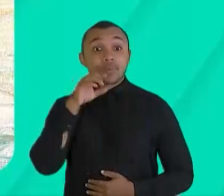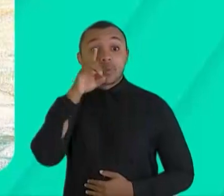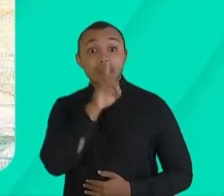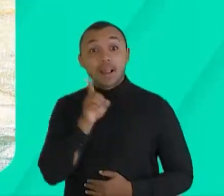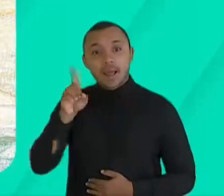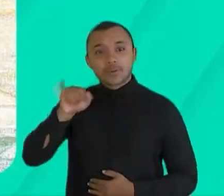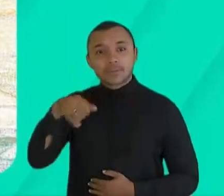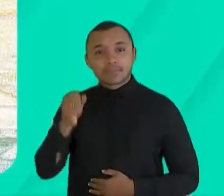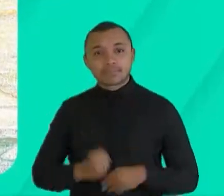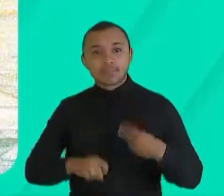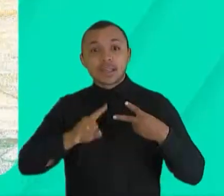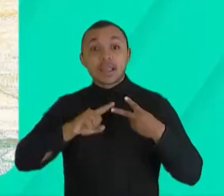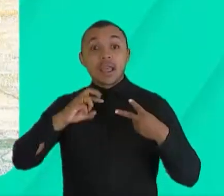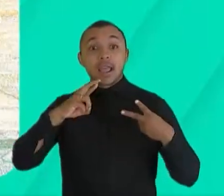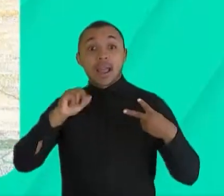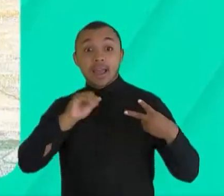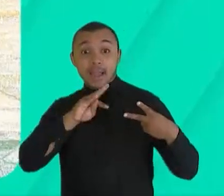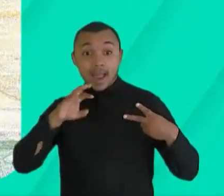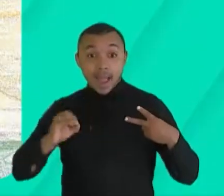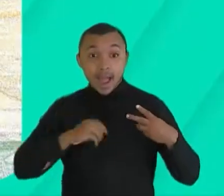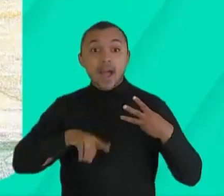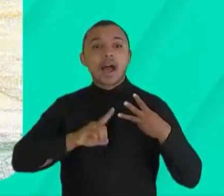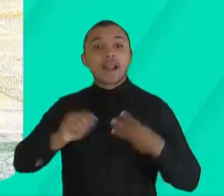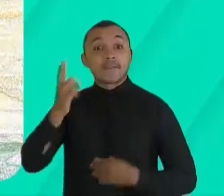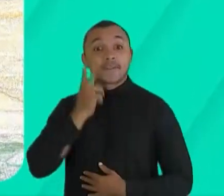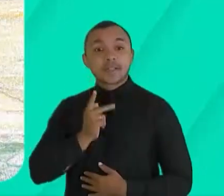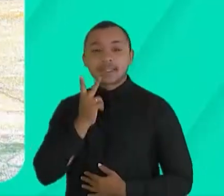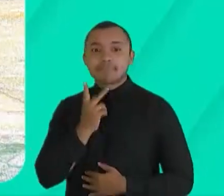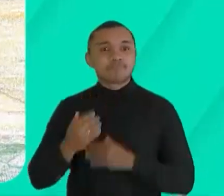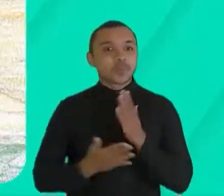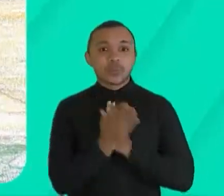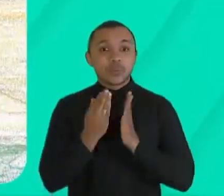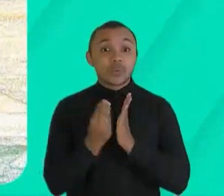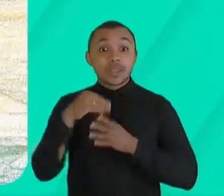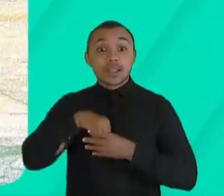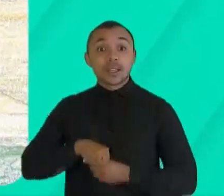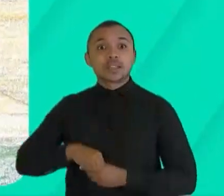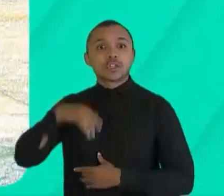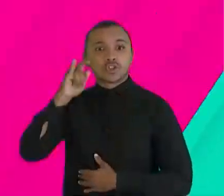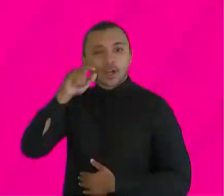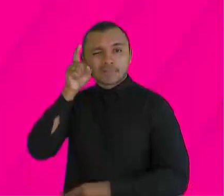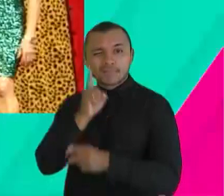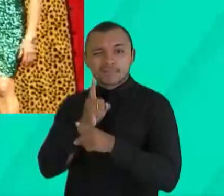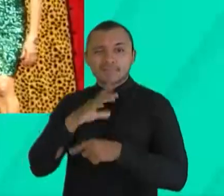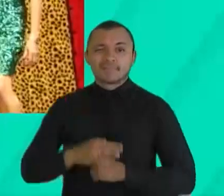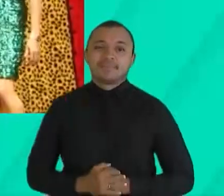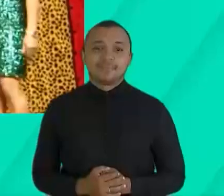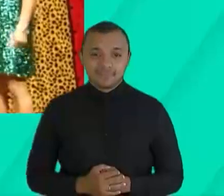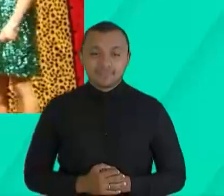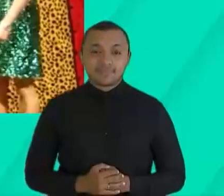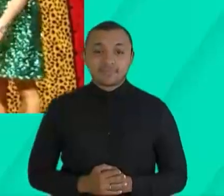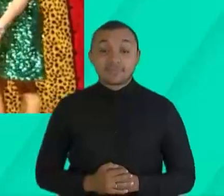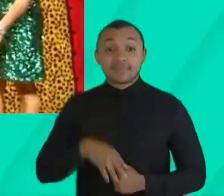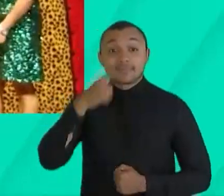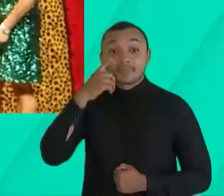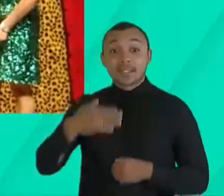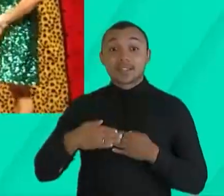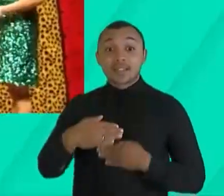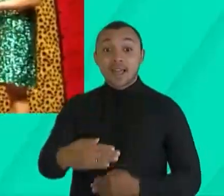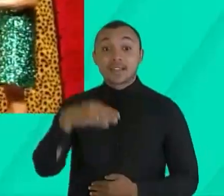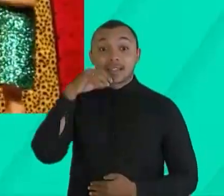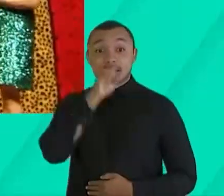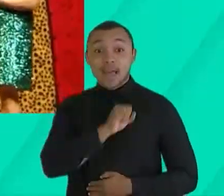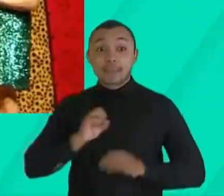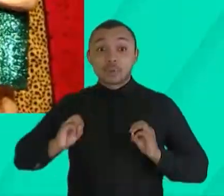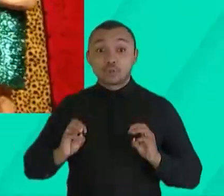Norte, Crato e Fortaleza. Tem tudo detalhado no Instagram do projeto. Tá, imperdível! No sábado, o espetáculo